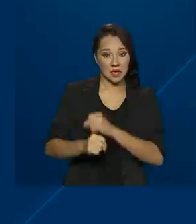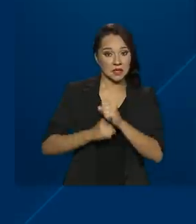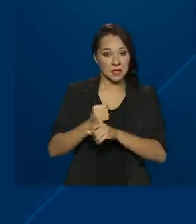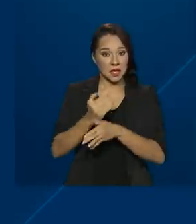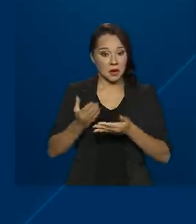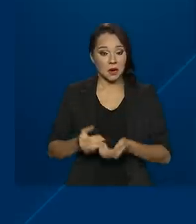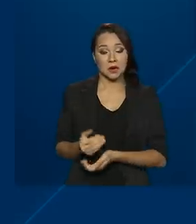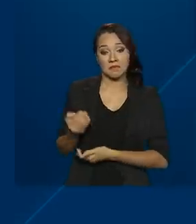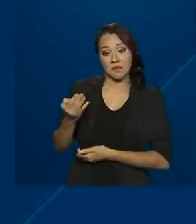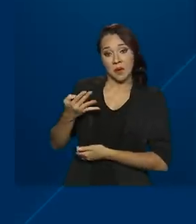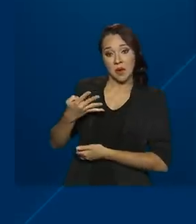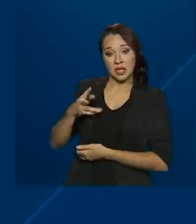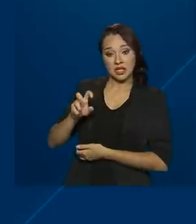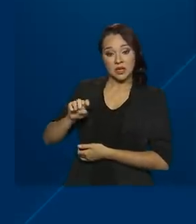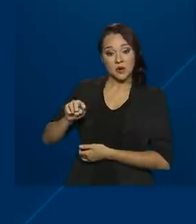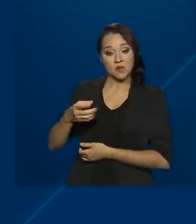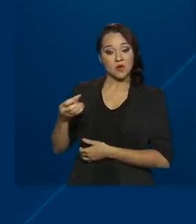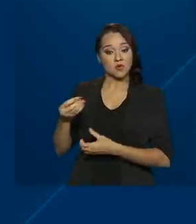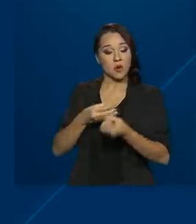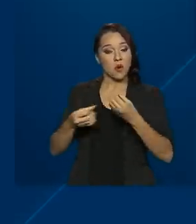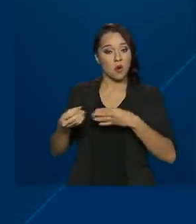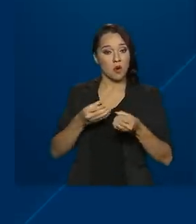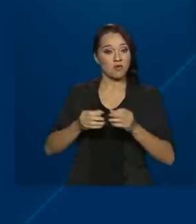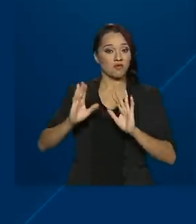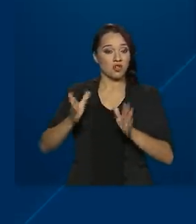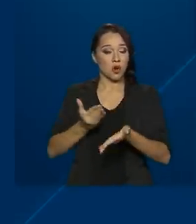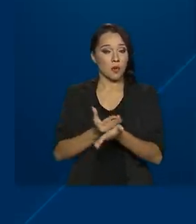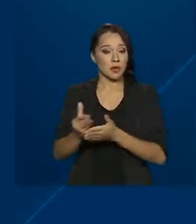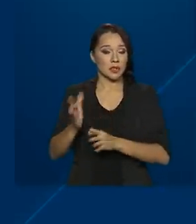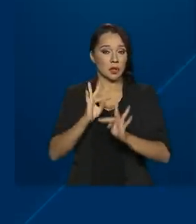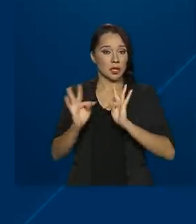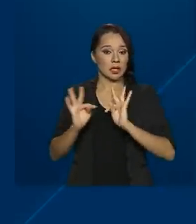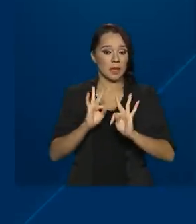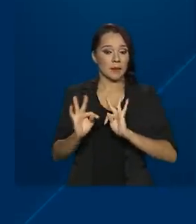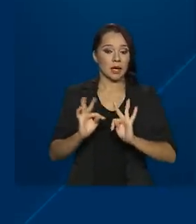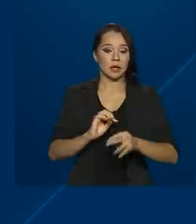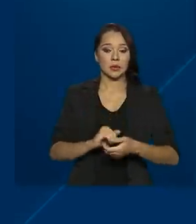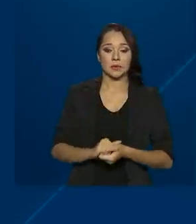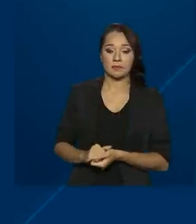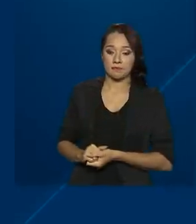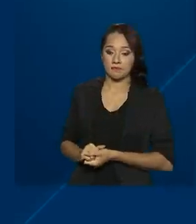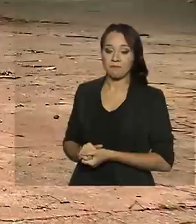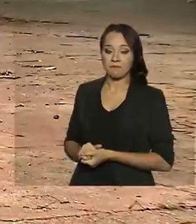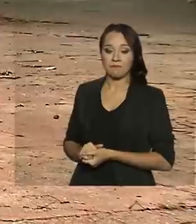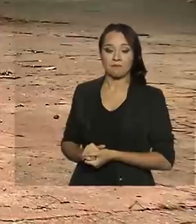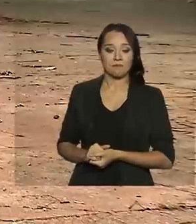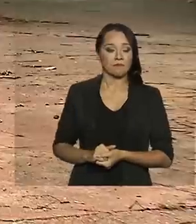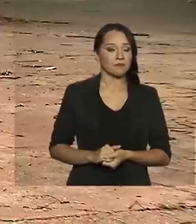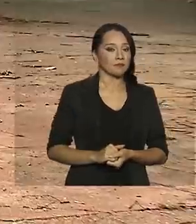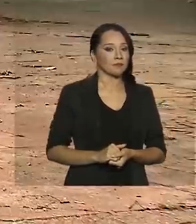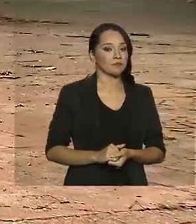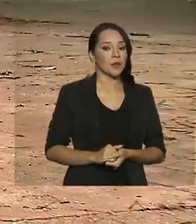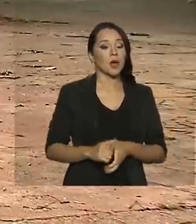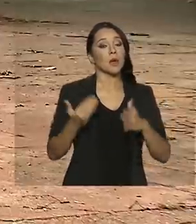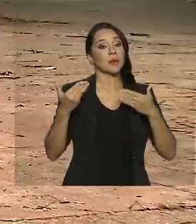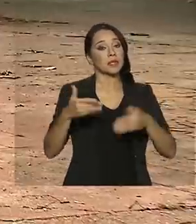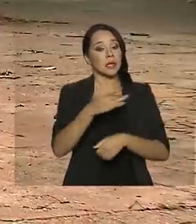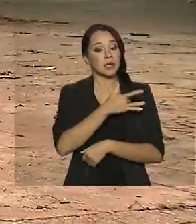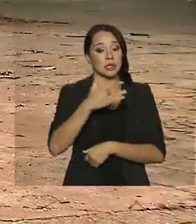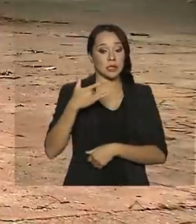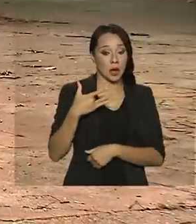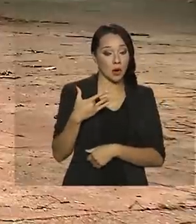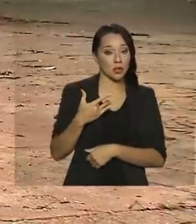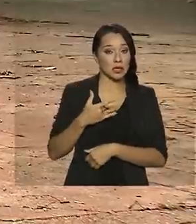ano, 45 mil novos pacientes iniciaram a terapia antirretroviral. De acordo com o Ministério da